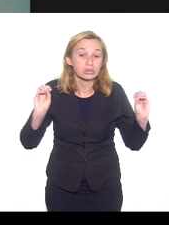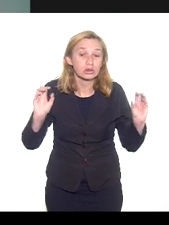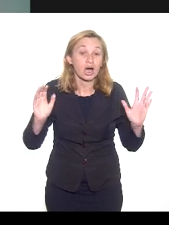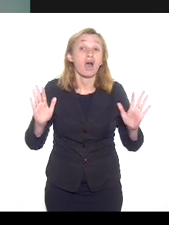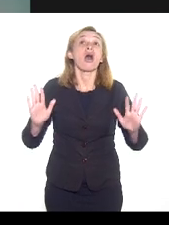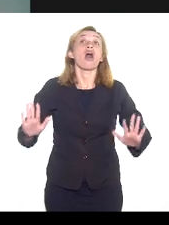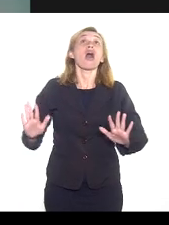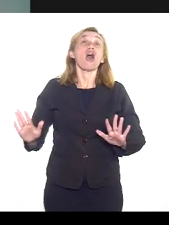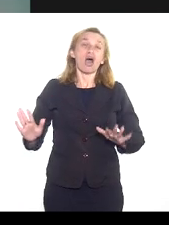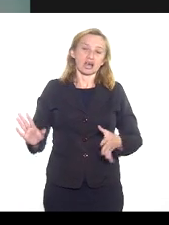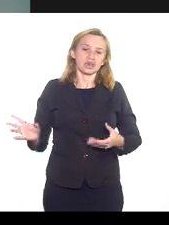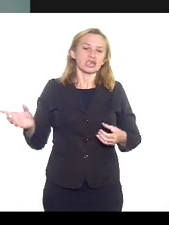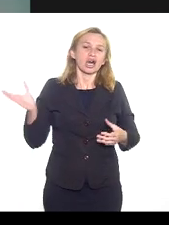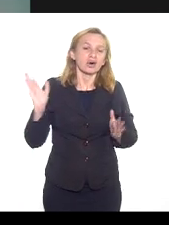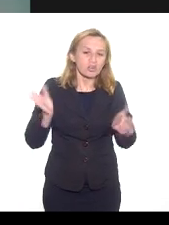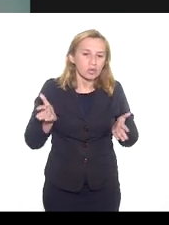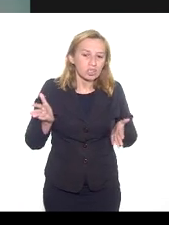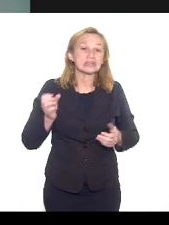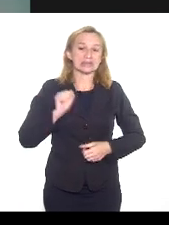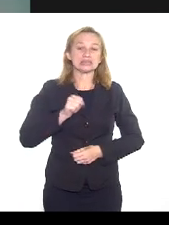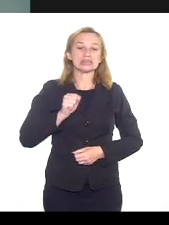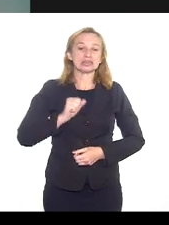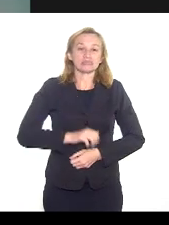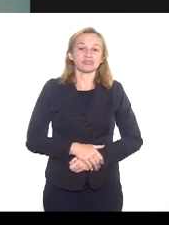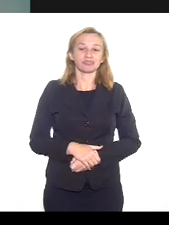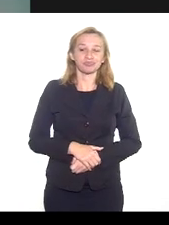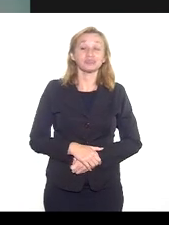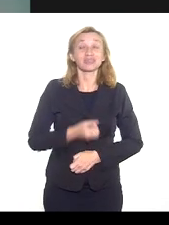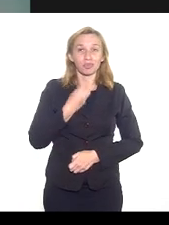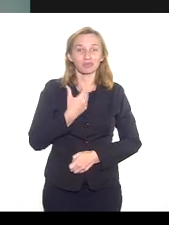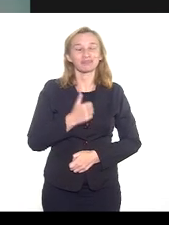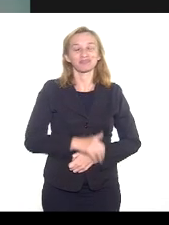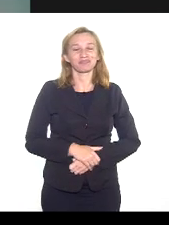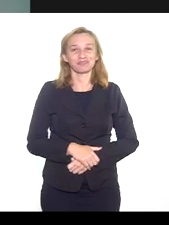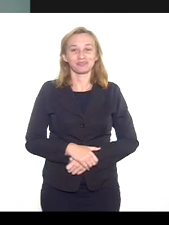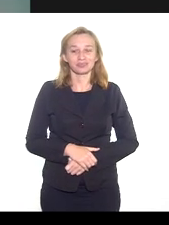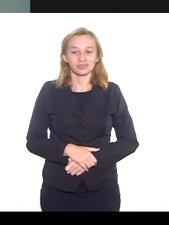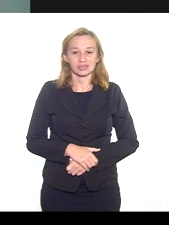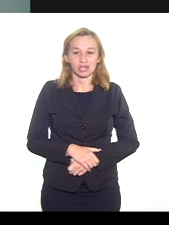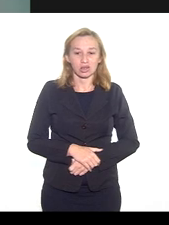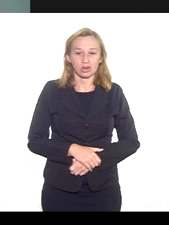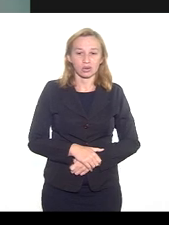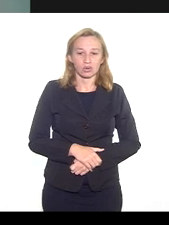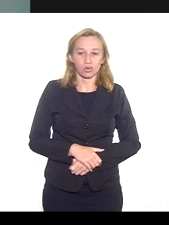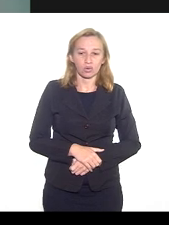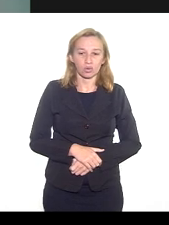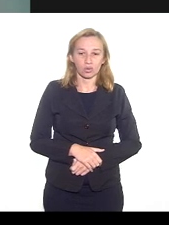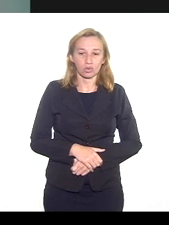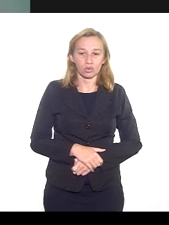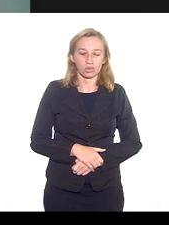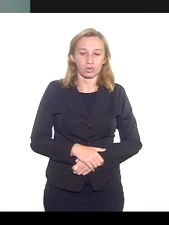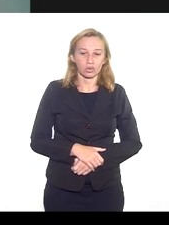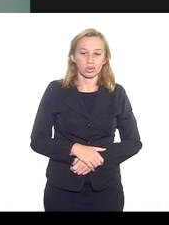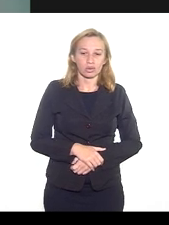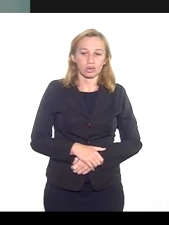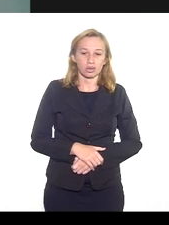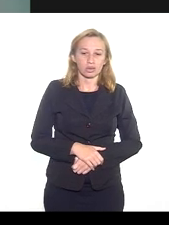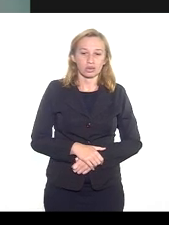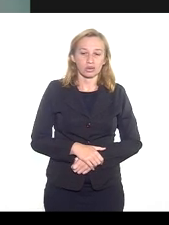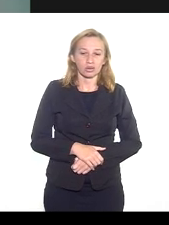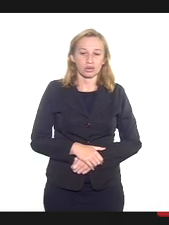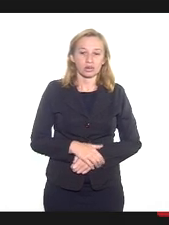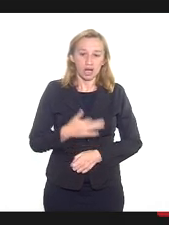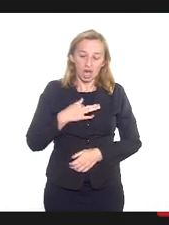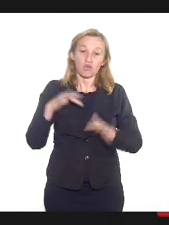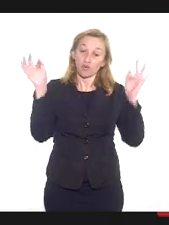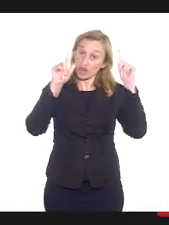Ok, e agora? Sim, sim, sim. Está bom? Eu posso usar meu tempo pelo menos para dizer que